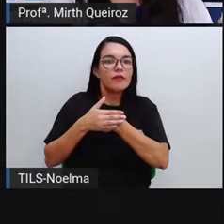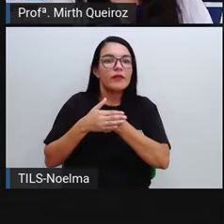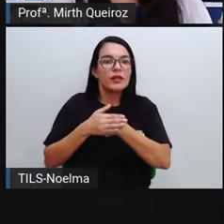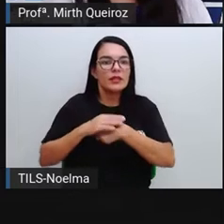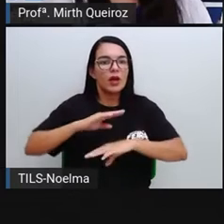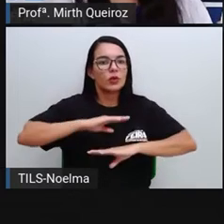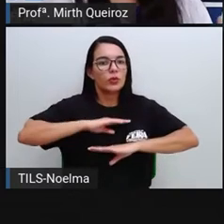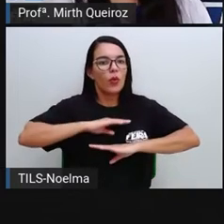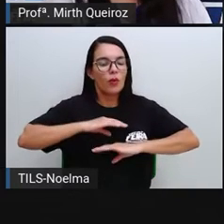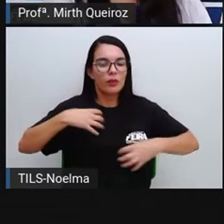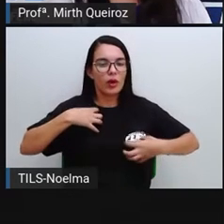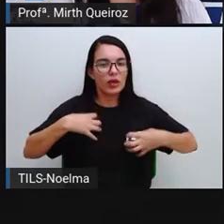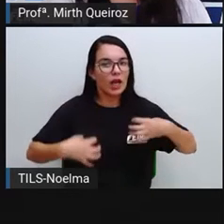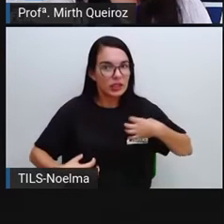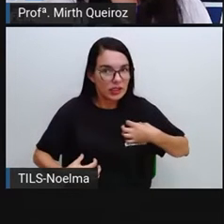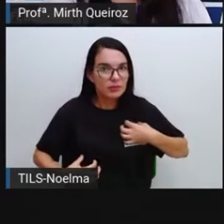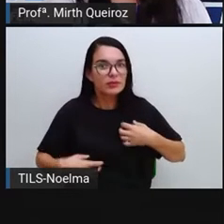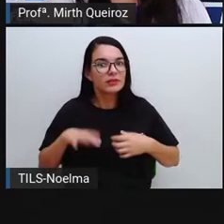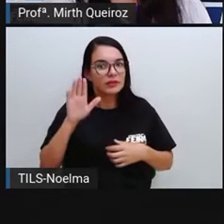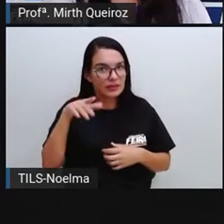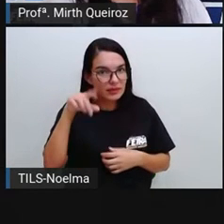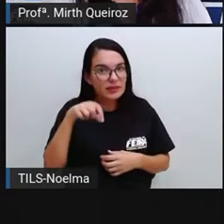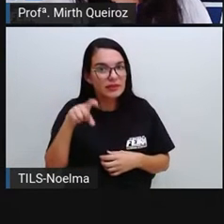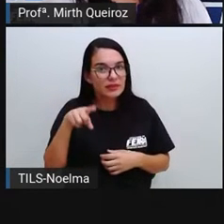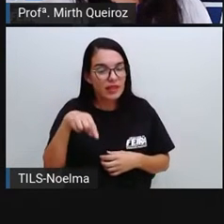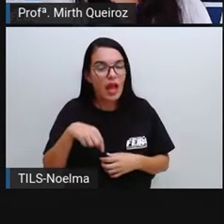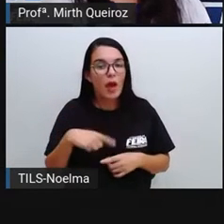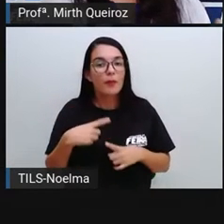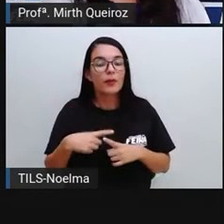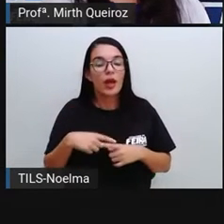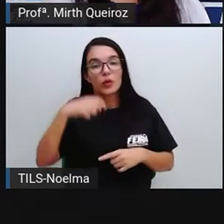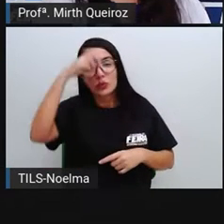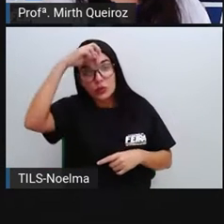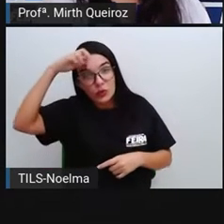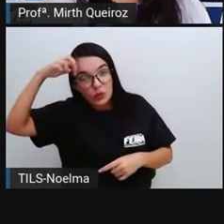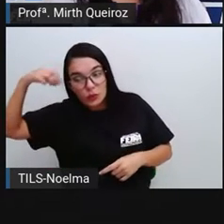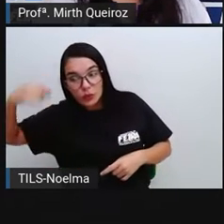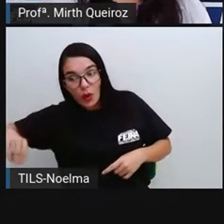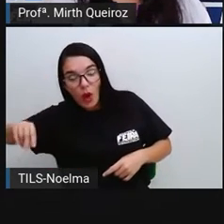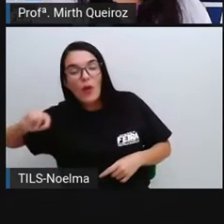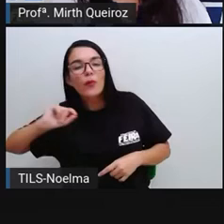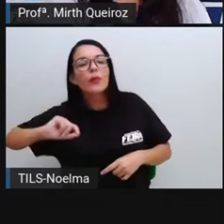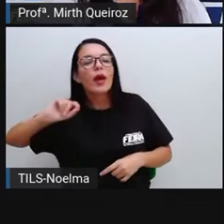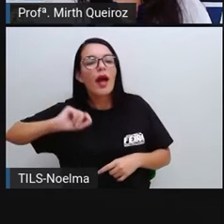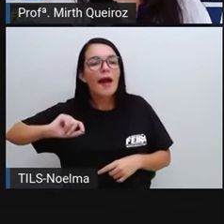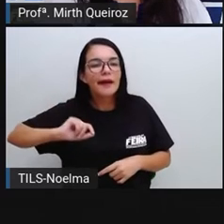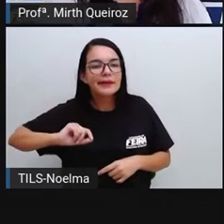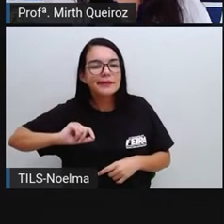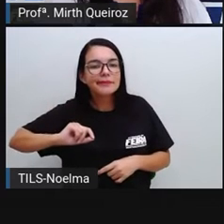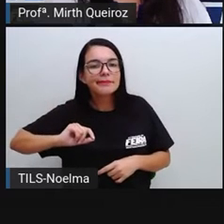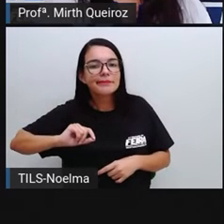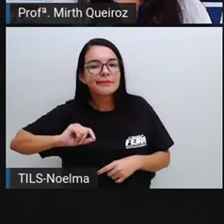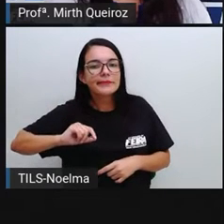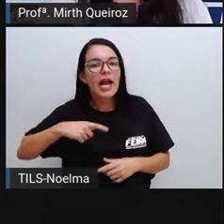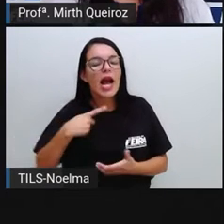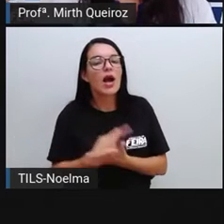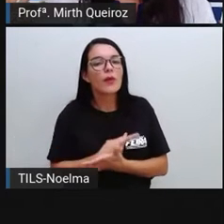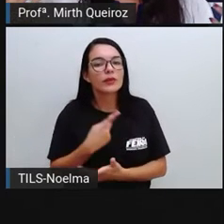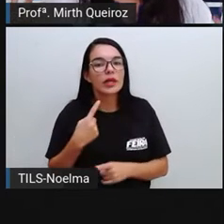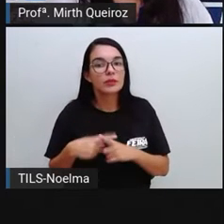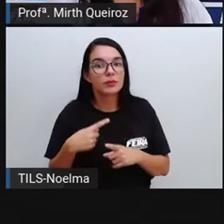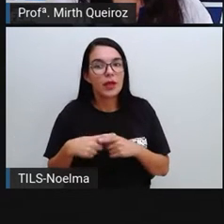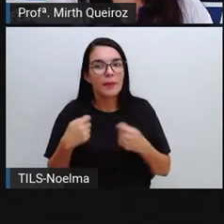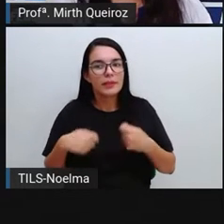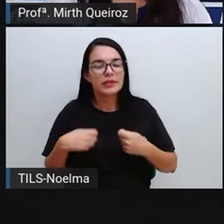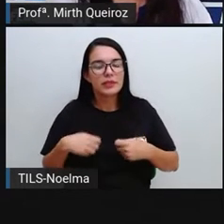muito quente Muito, muito quente A gente costuma suar, né? E esse suor da gente Vai ter a eliminação dessa água Acontece justamente para